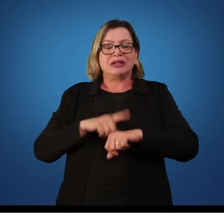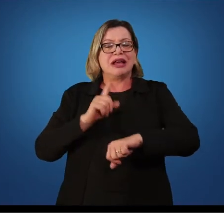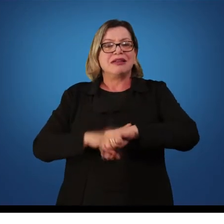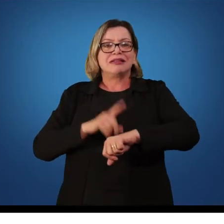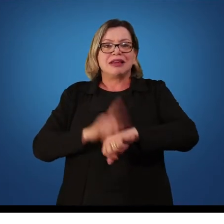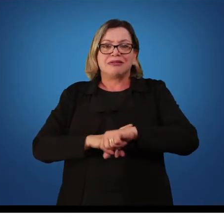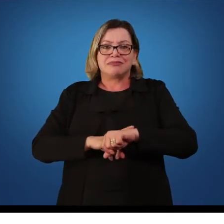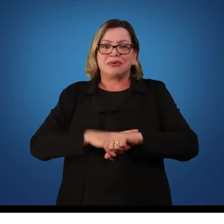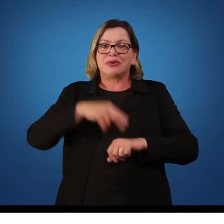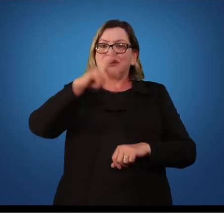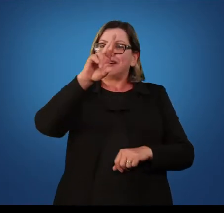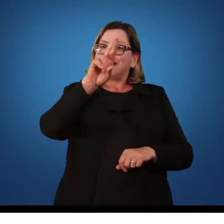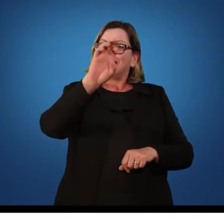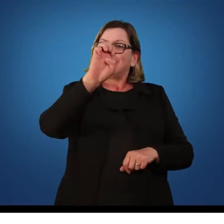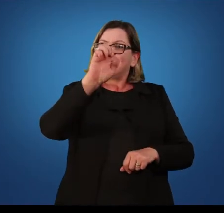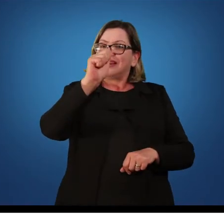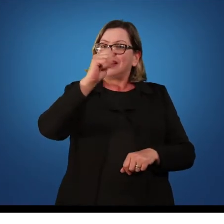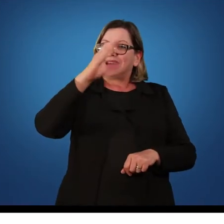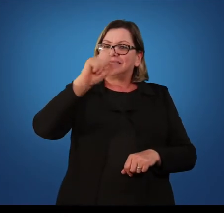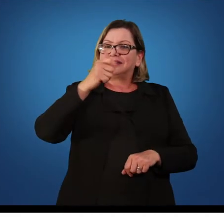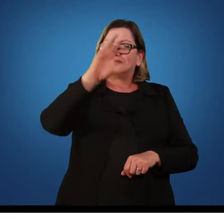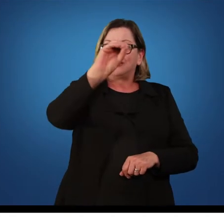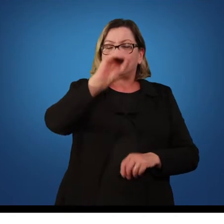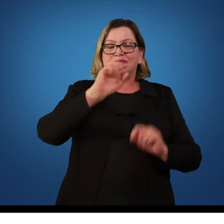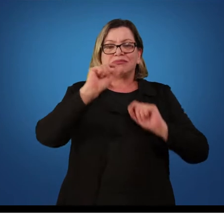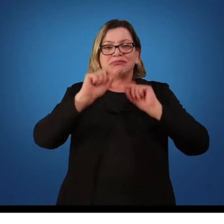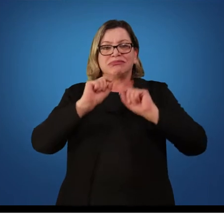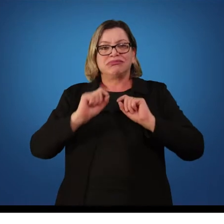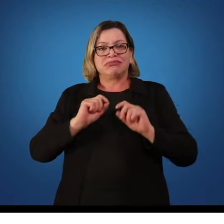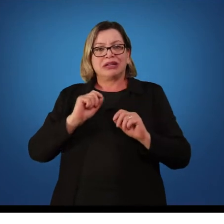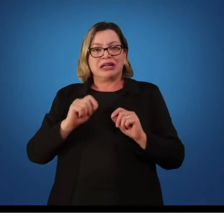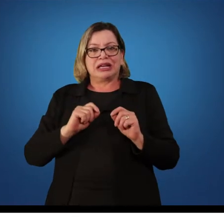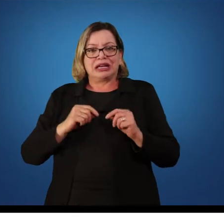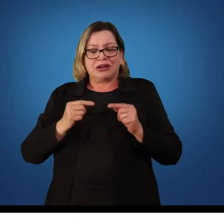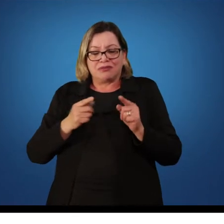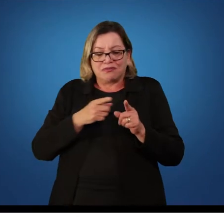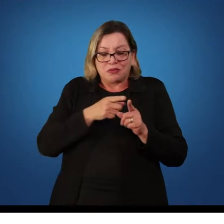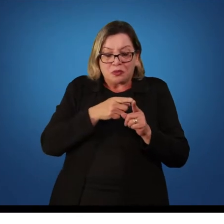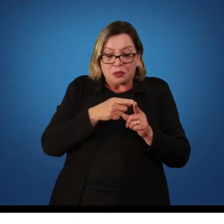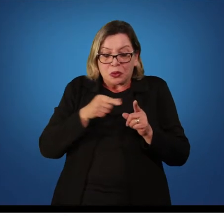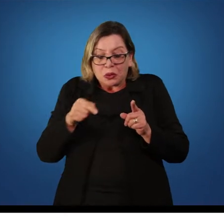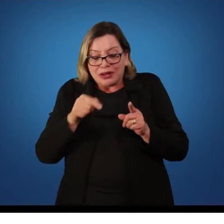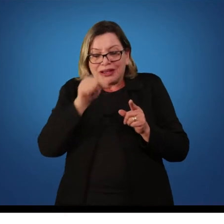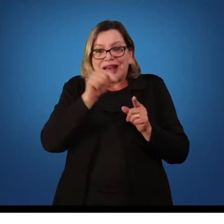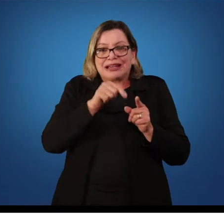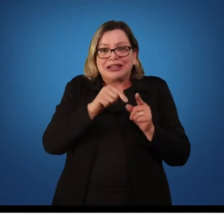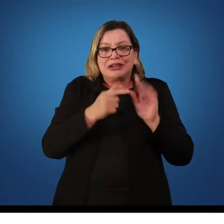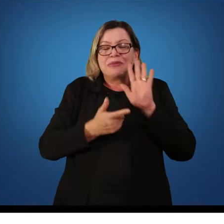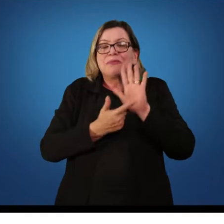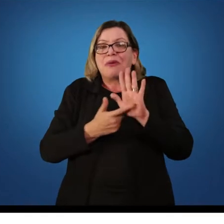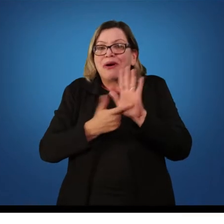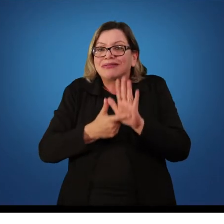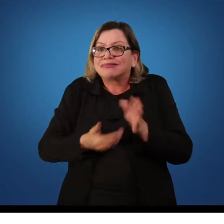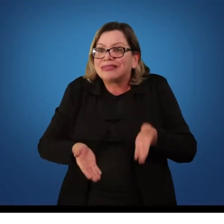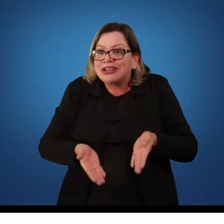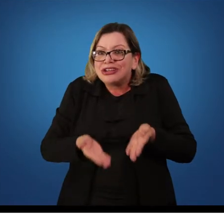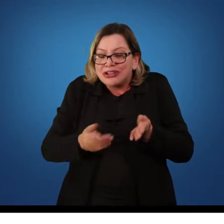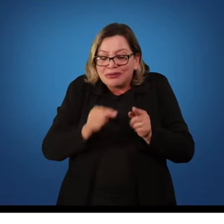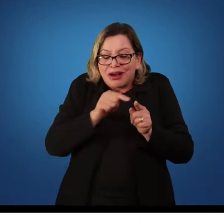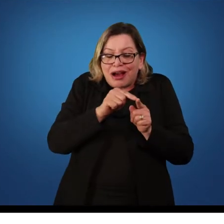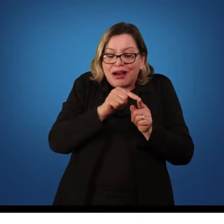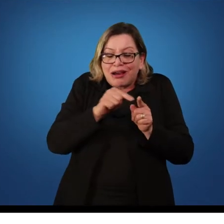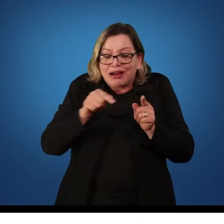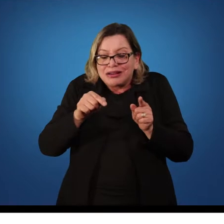reação é um deles. O tempo de reação nada mais é do que o intervalo entre a apresentação de um estímulo